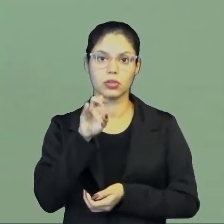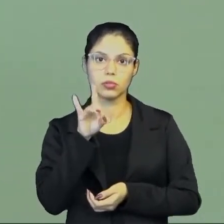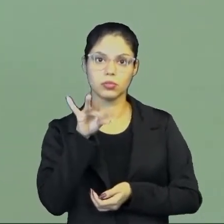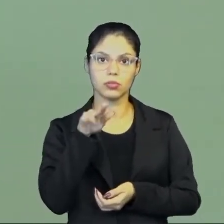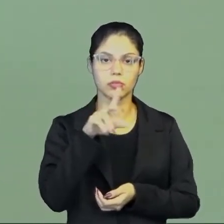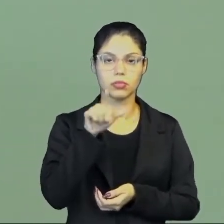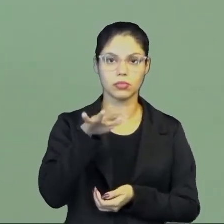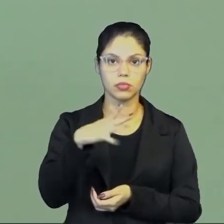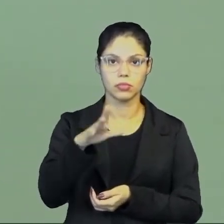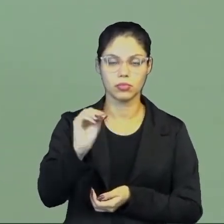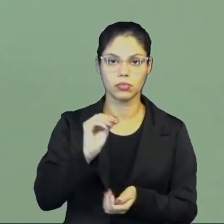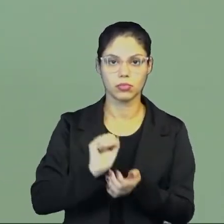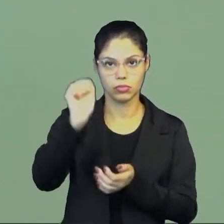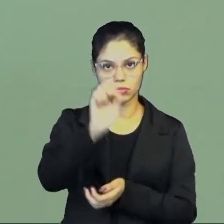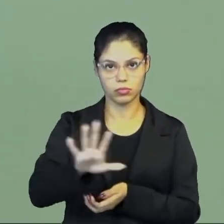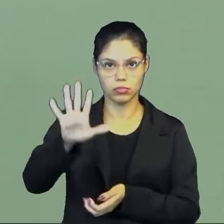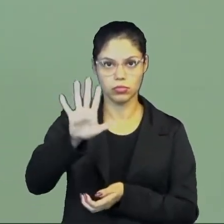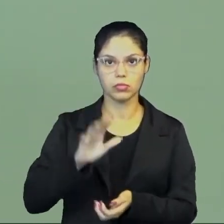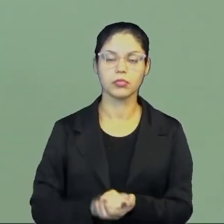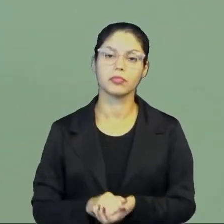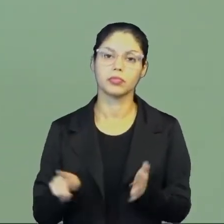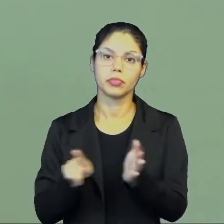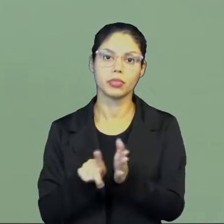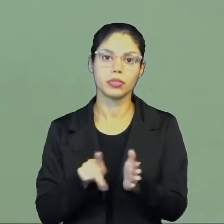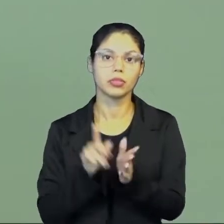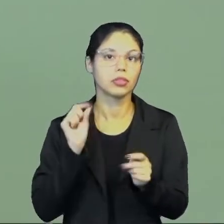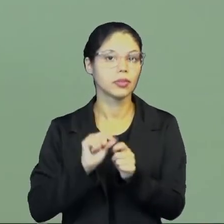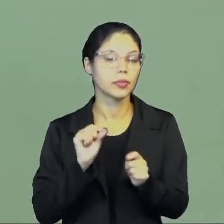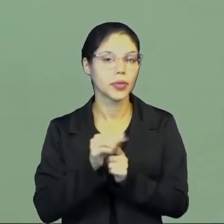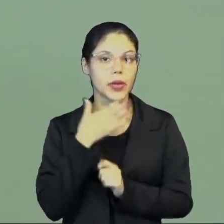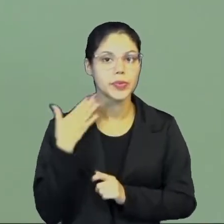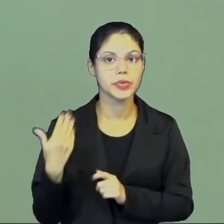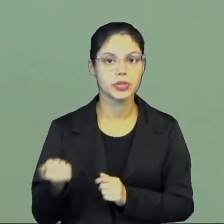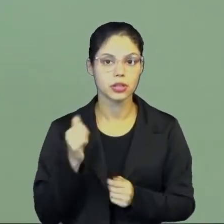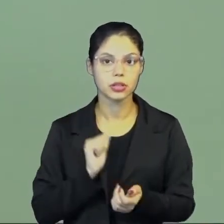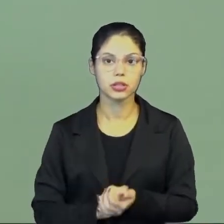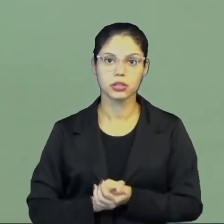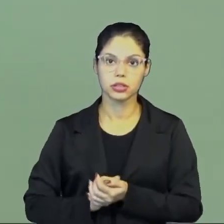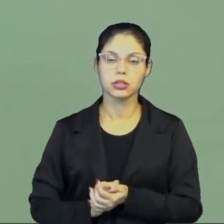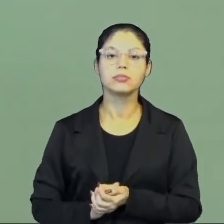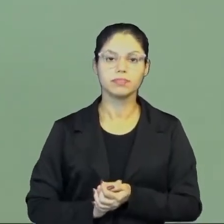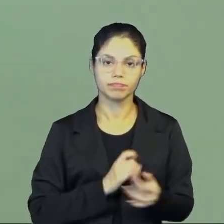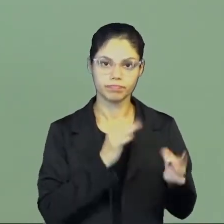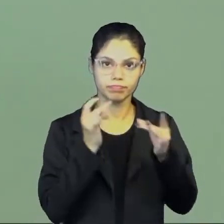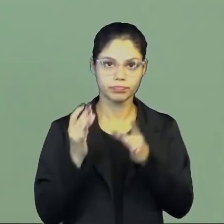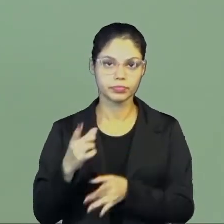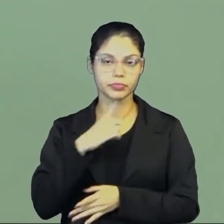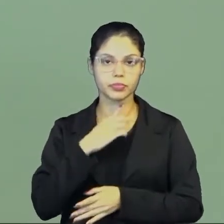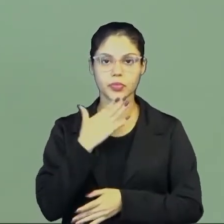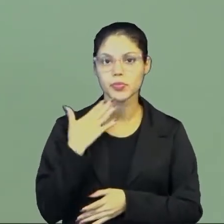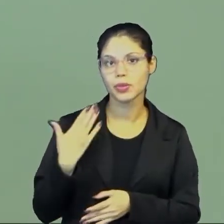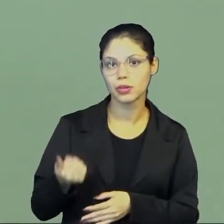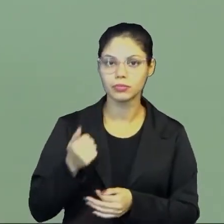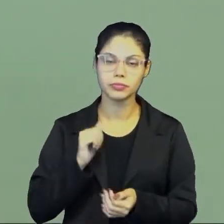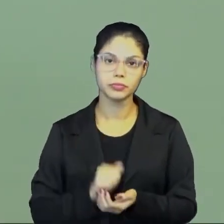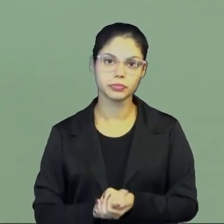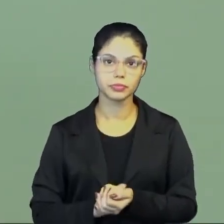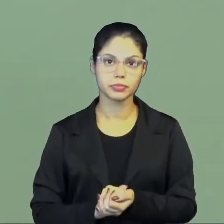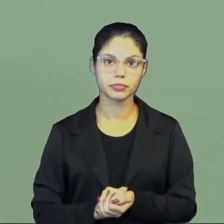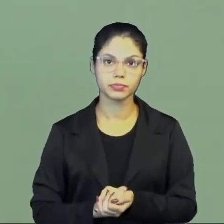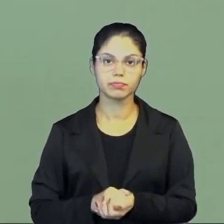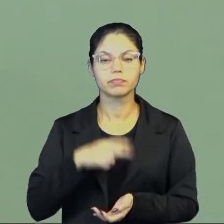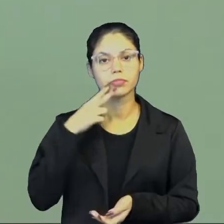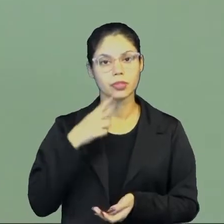do território europeu e essa formação, essa melhora das rotas comerciais, logo você tem uma melhoria das